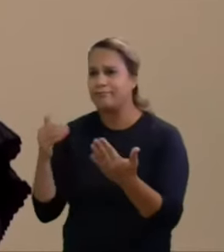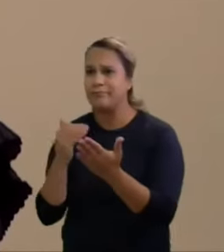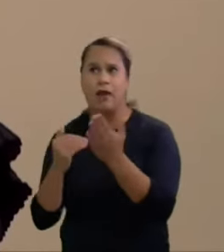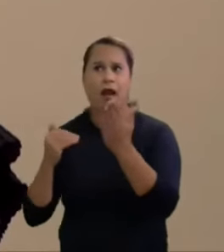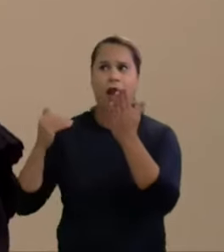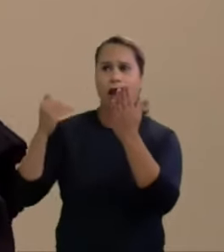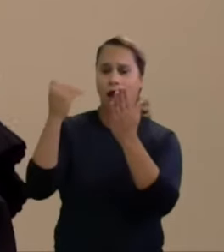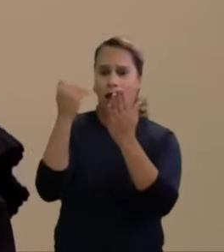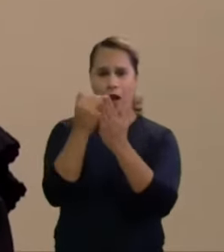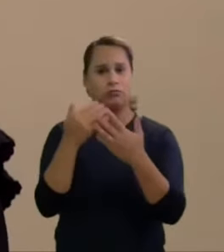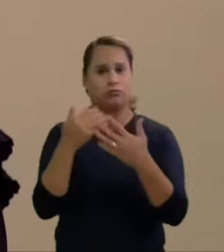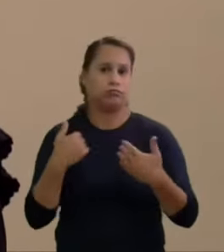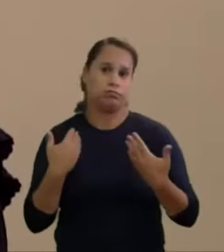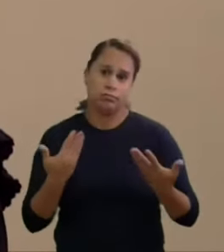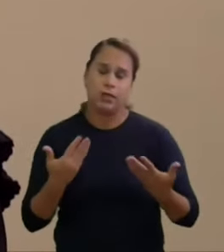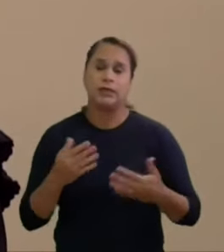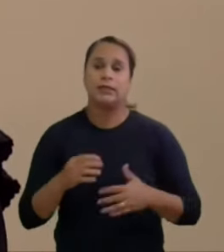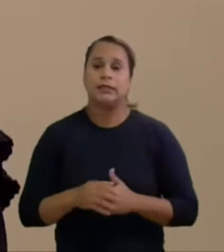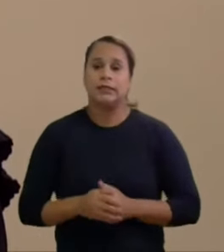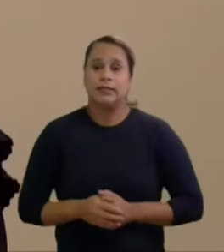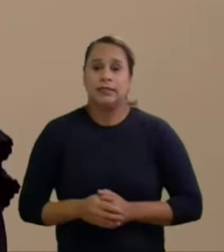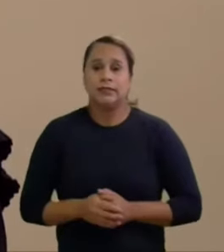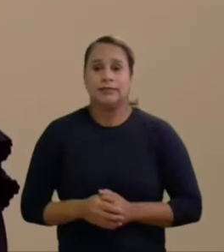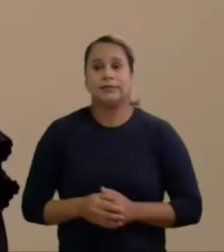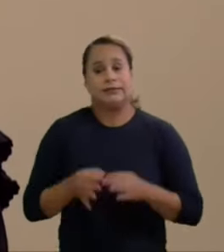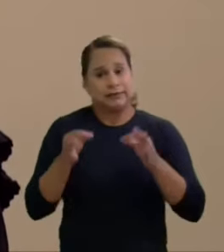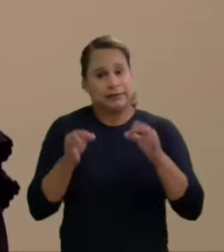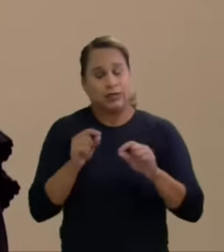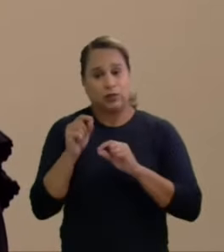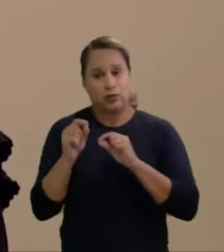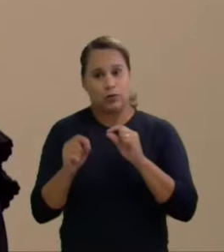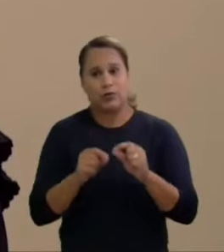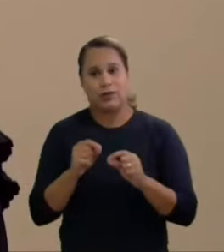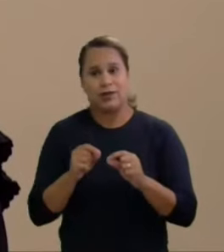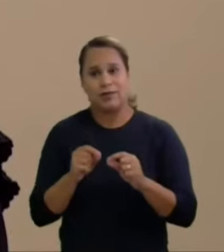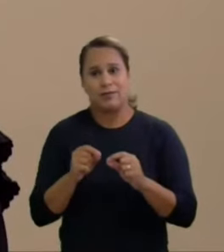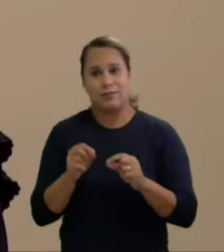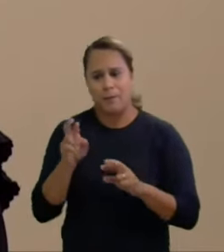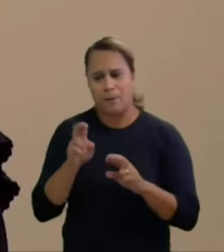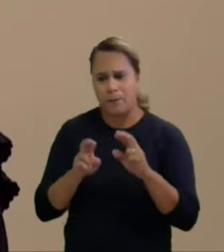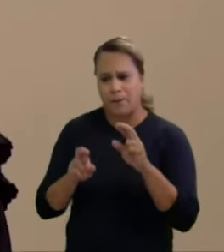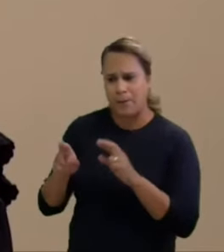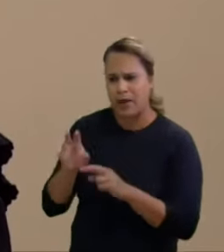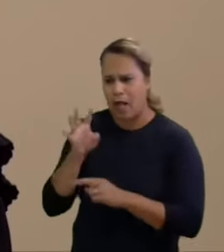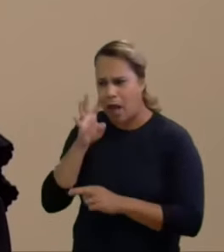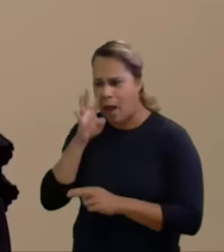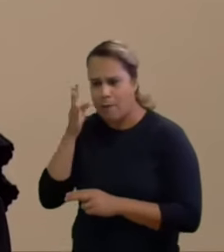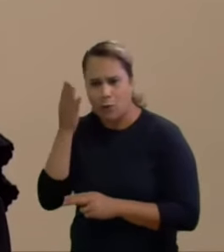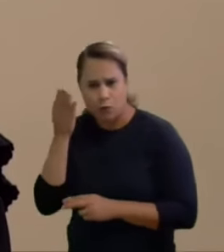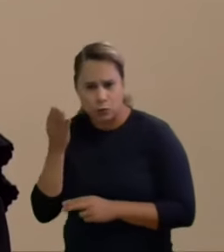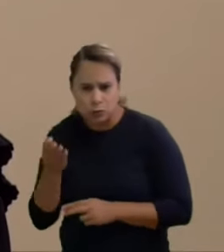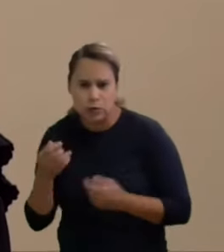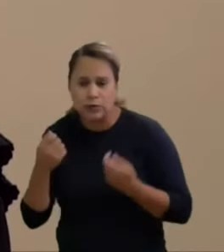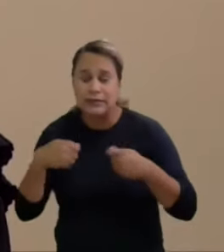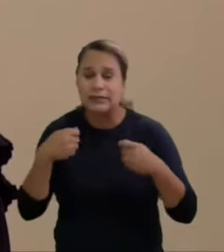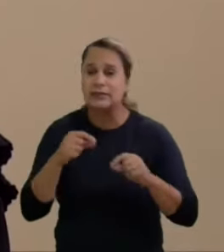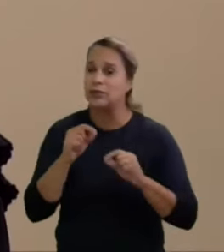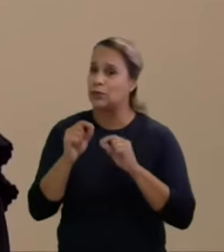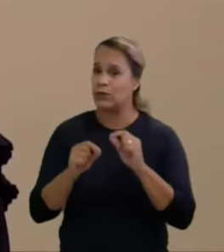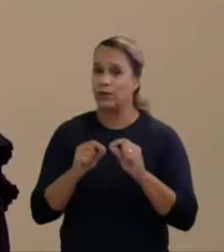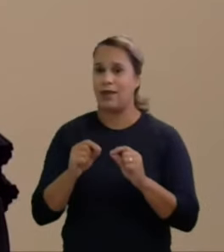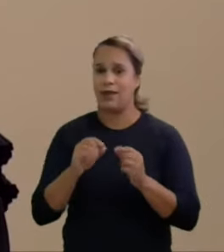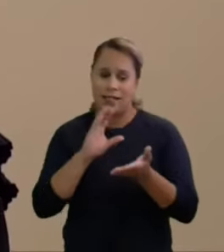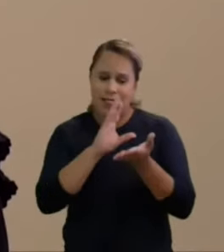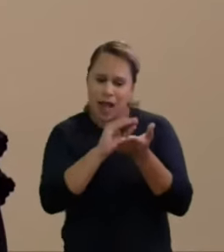ponto fora da curva, sendo certo que, para apuração do ilícito eleitoral de abuso de poder econômico, são necessários dados empíricos